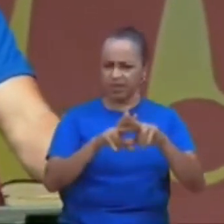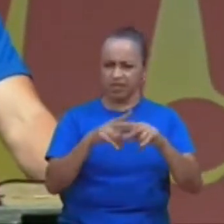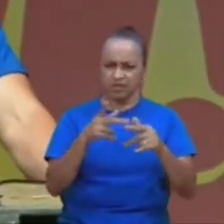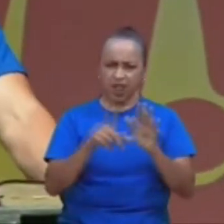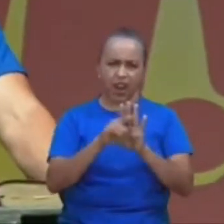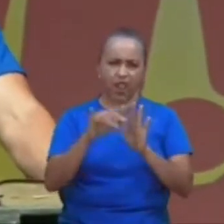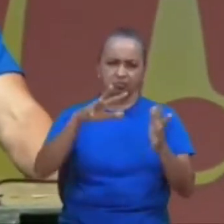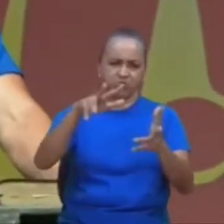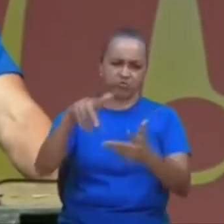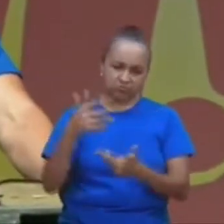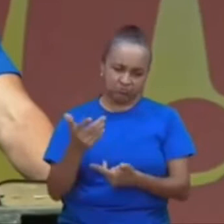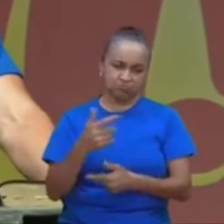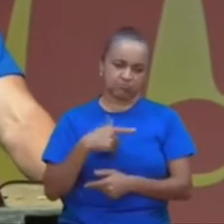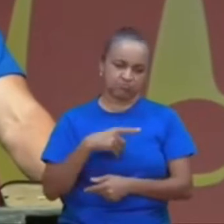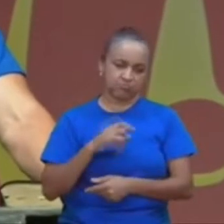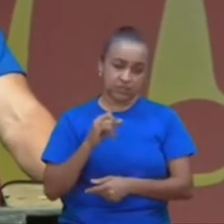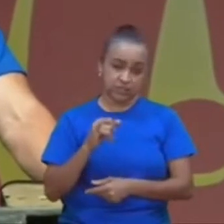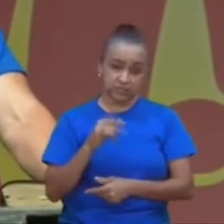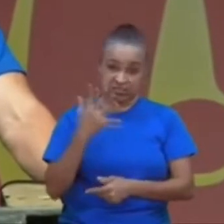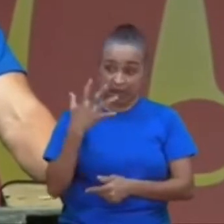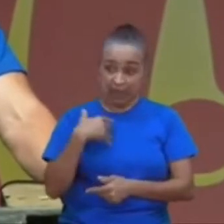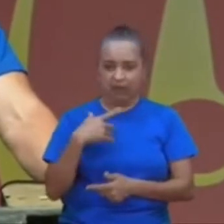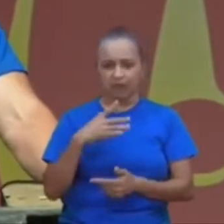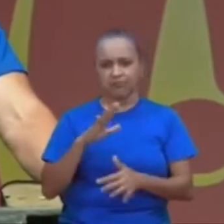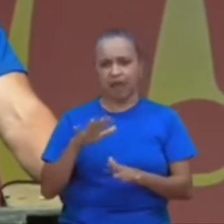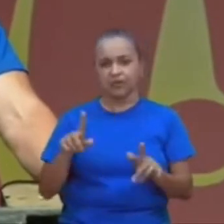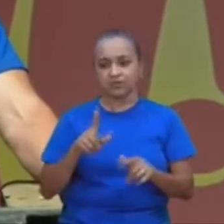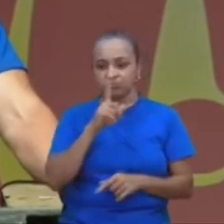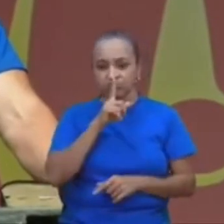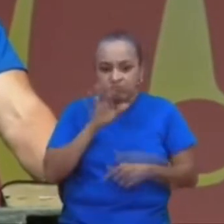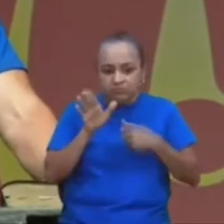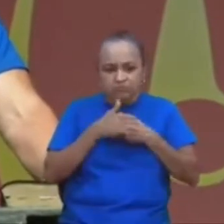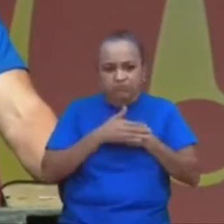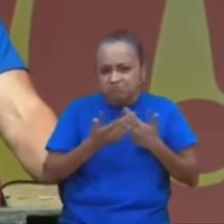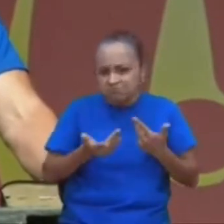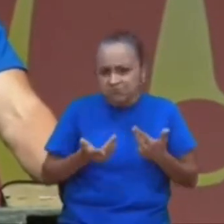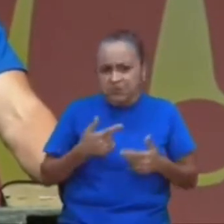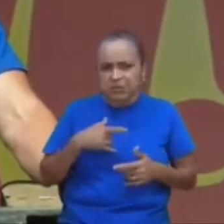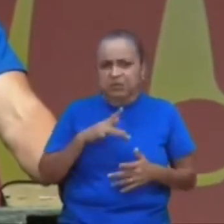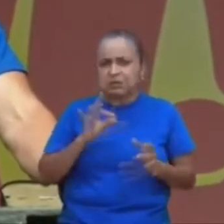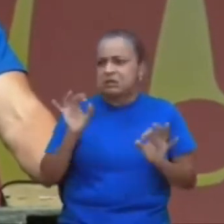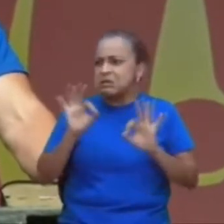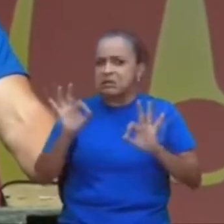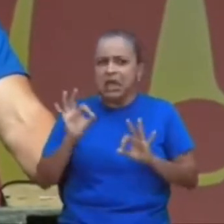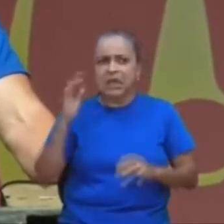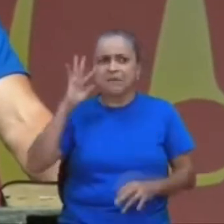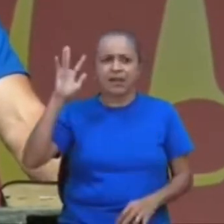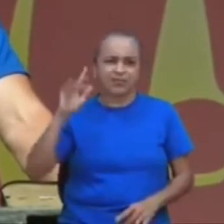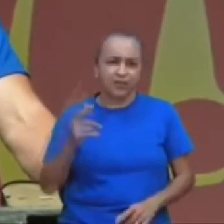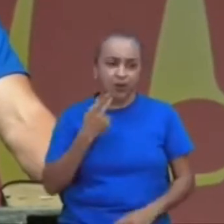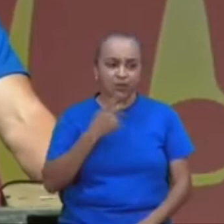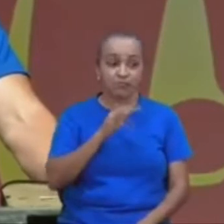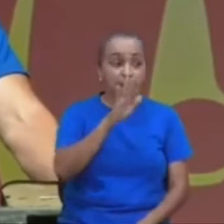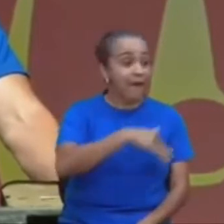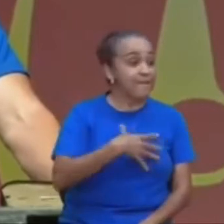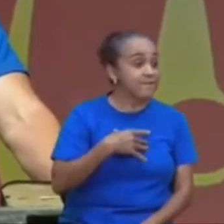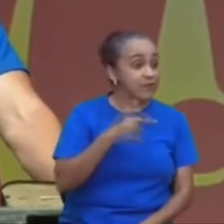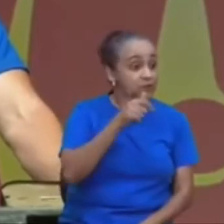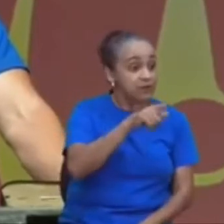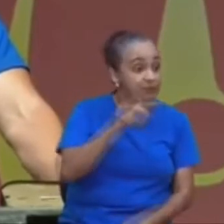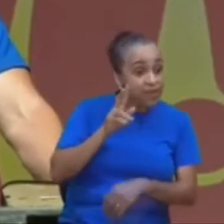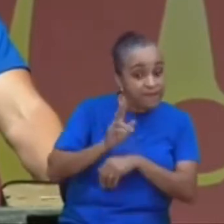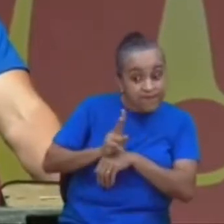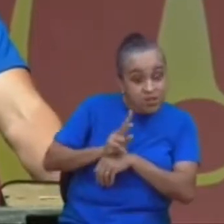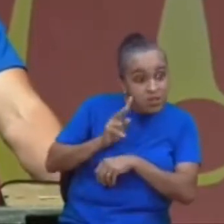mais sérias, mas não por, por uma criança escondida, então, ah, melhor Miriam, e Miriam, então,